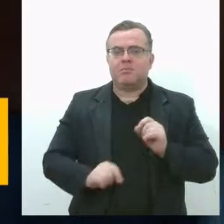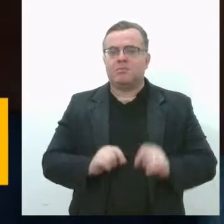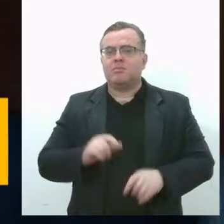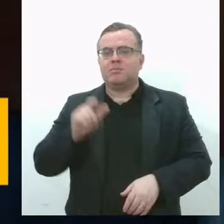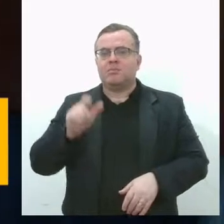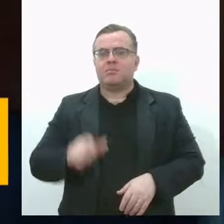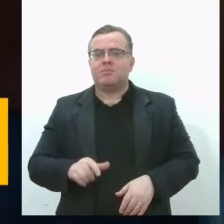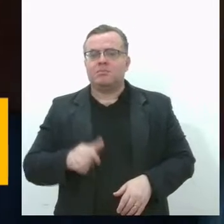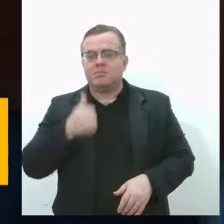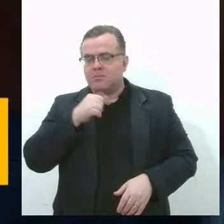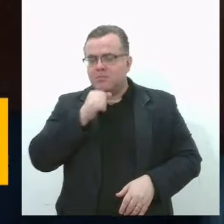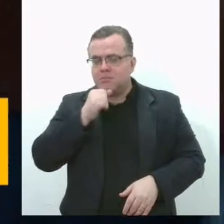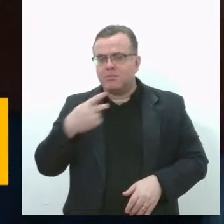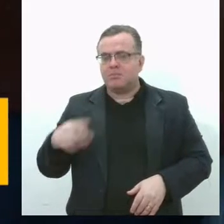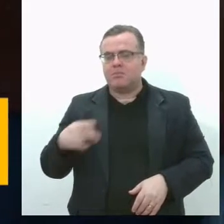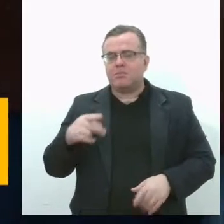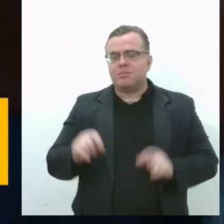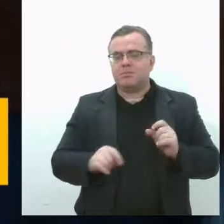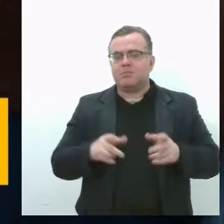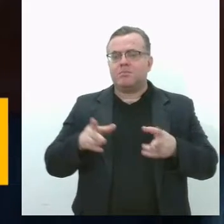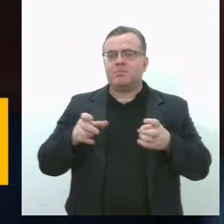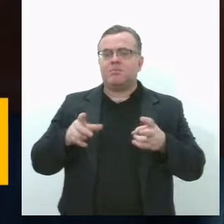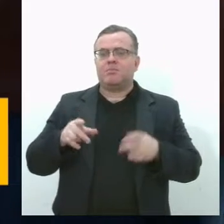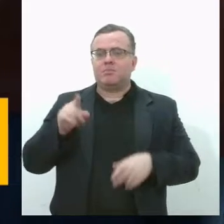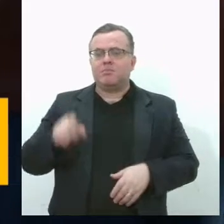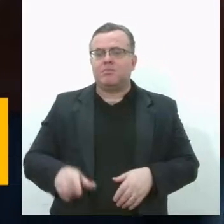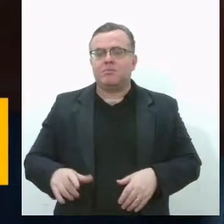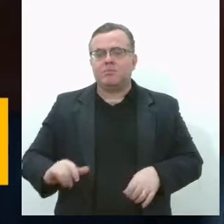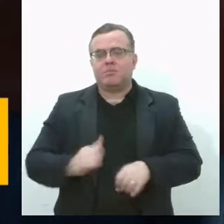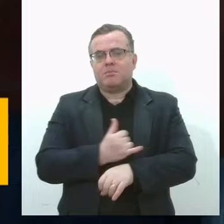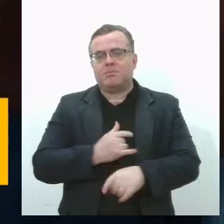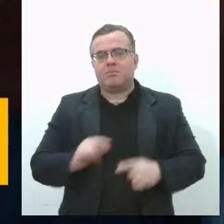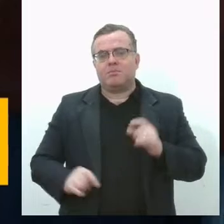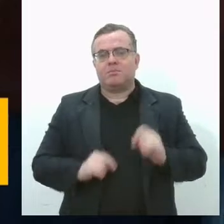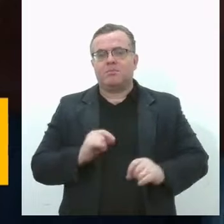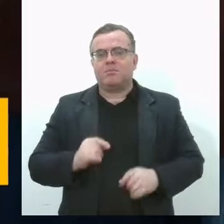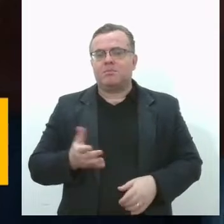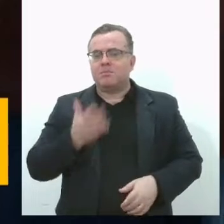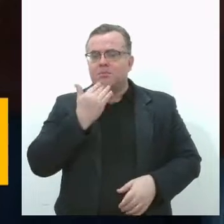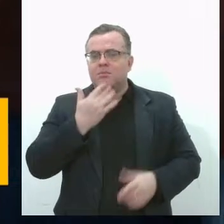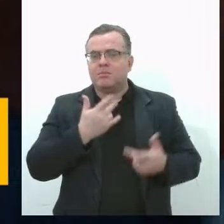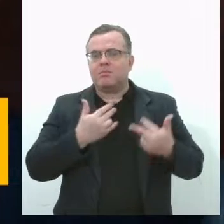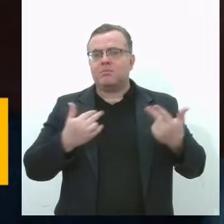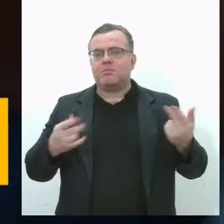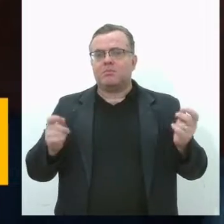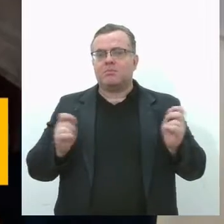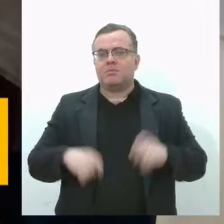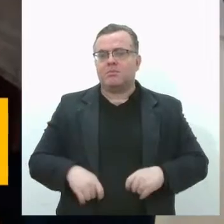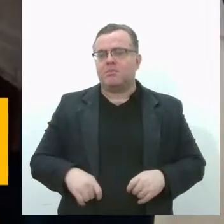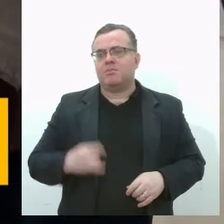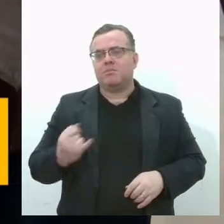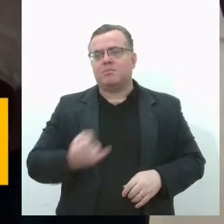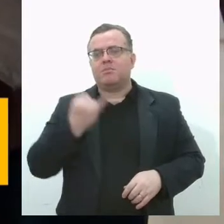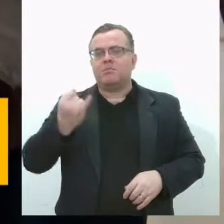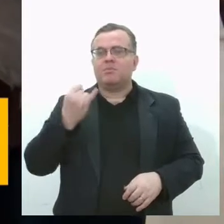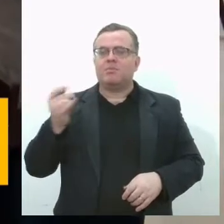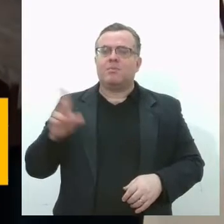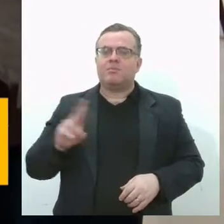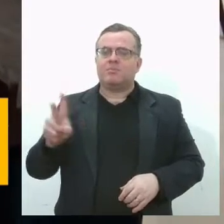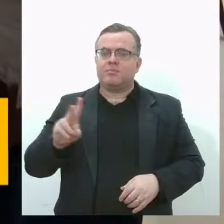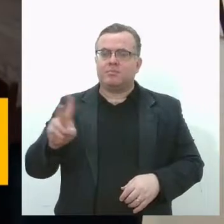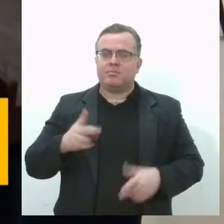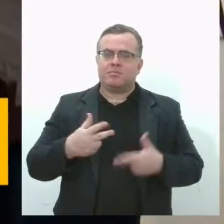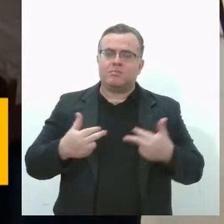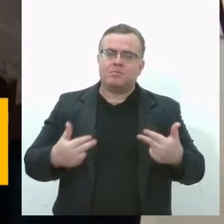mãe da Melissa, percebeu que a filha estava engordando e também consumindo poucos alimentos ricos em vitaminas. Por isso, resolveu